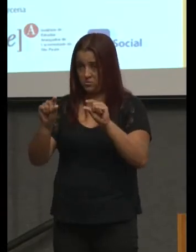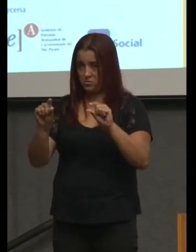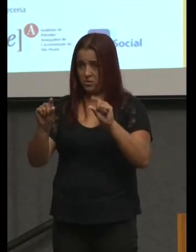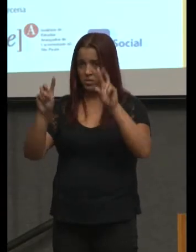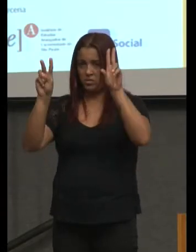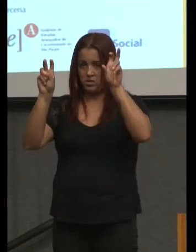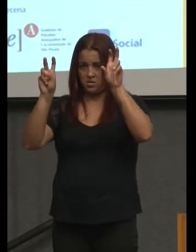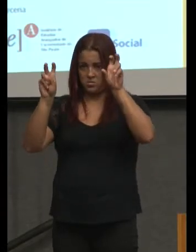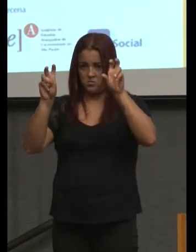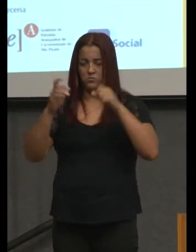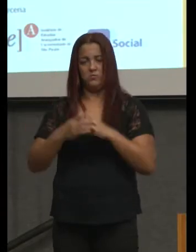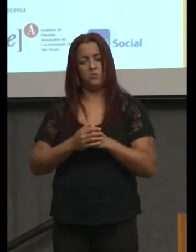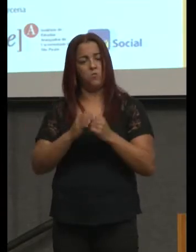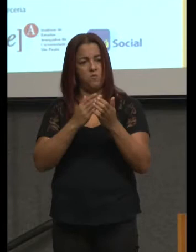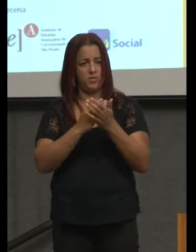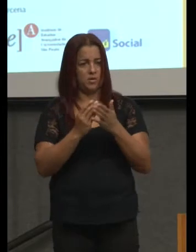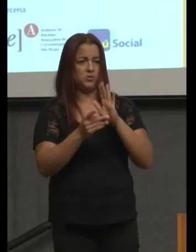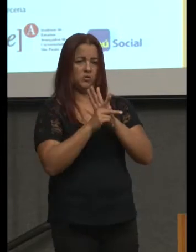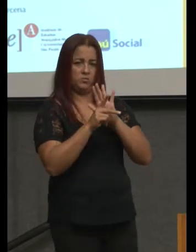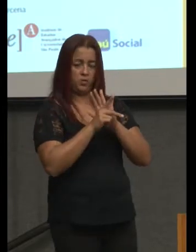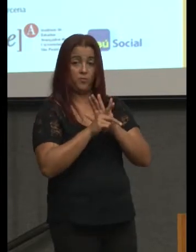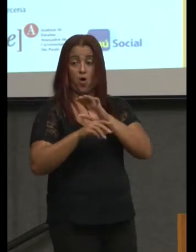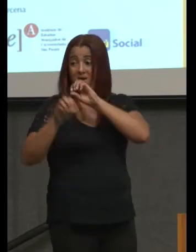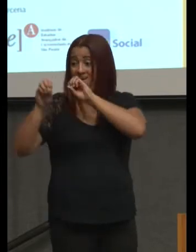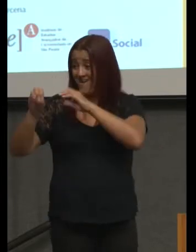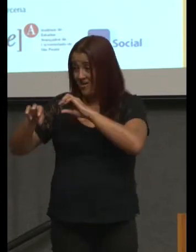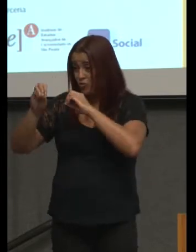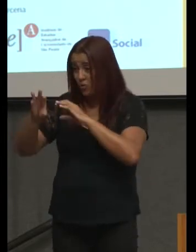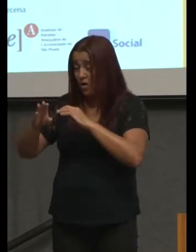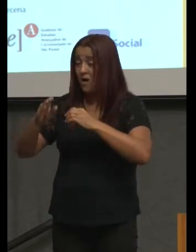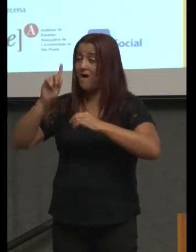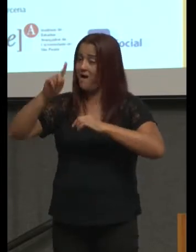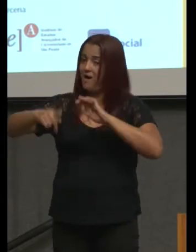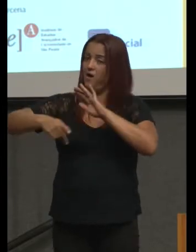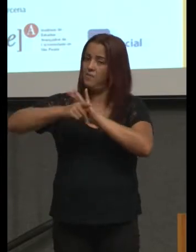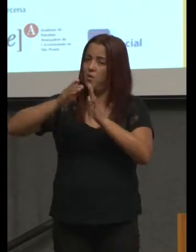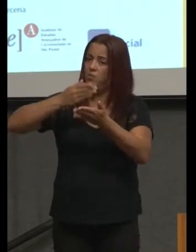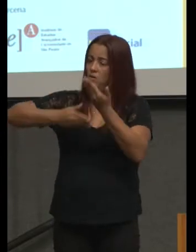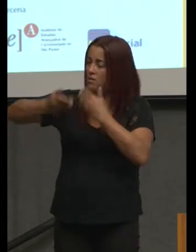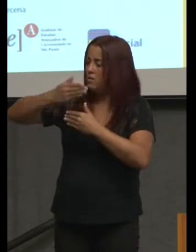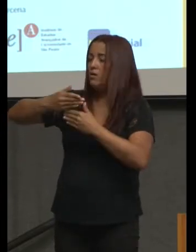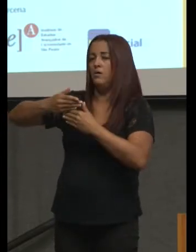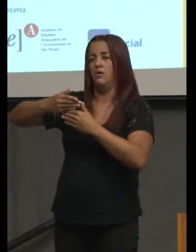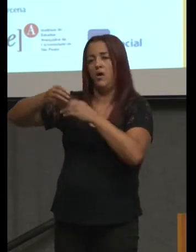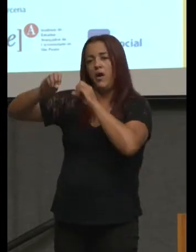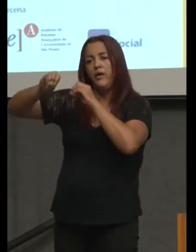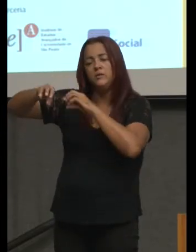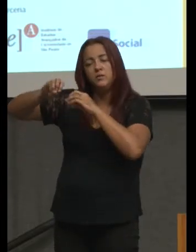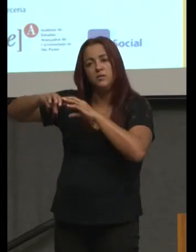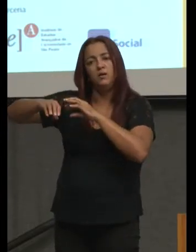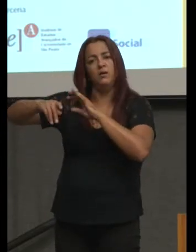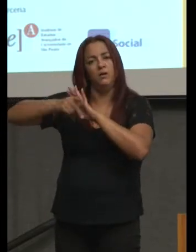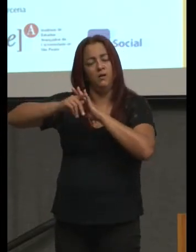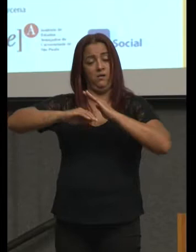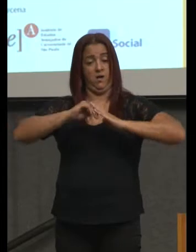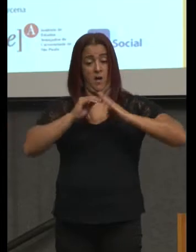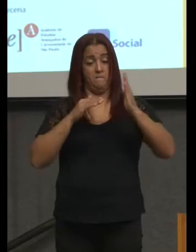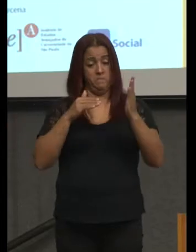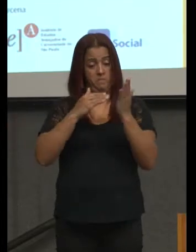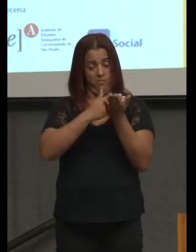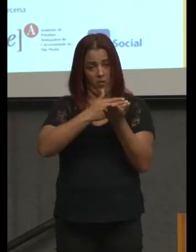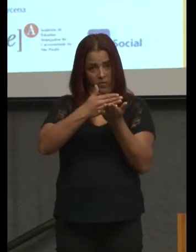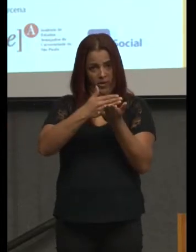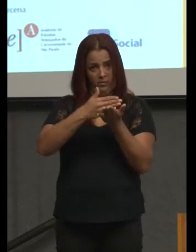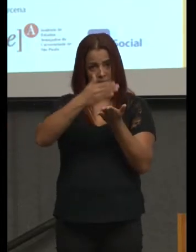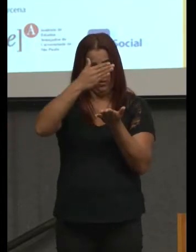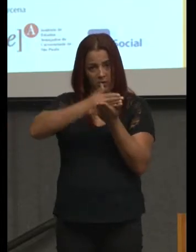educar envolve complexas relações entre meios e fins entre práticas e valores. É disso que se